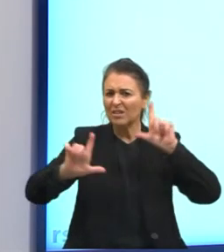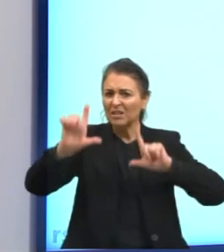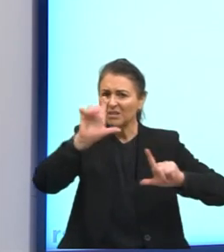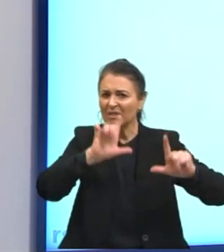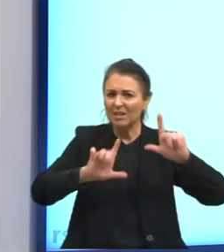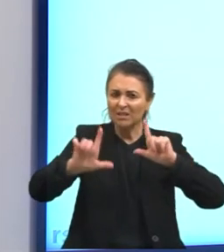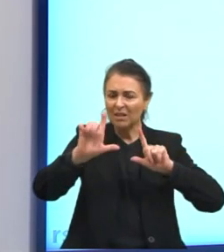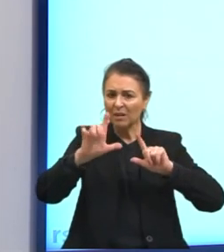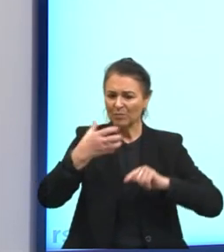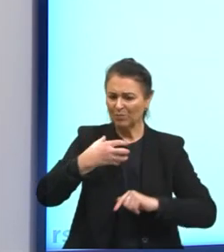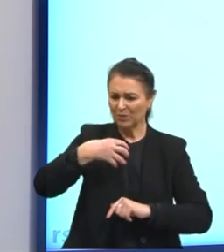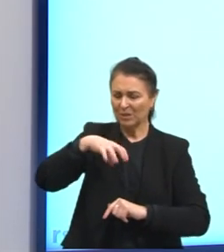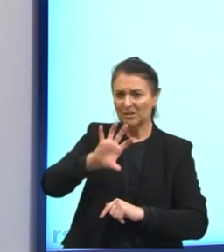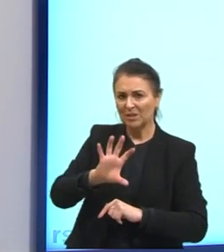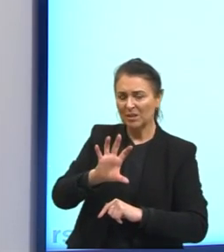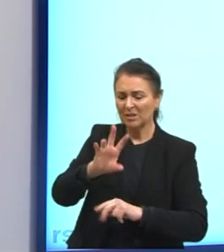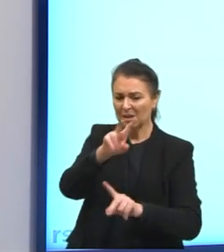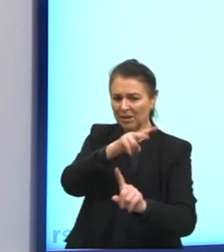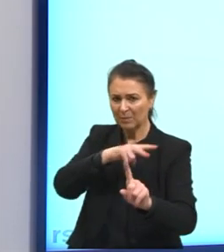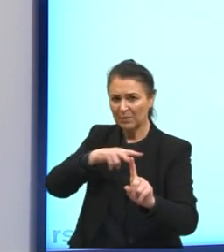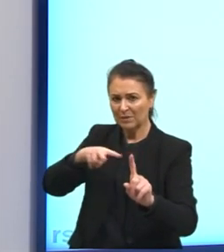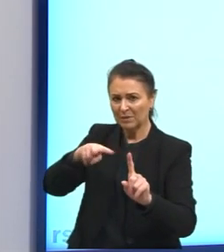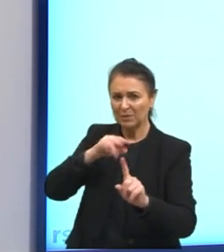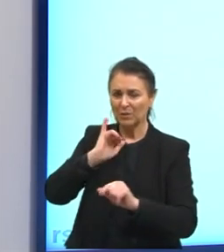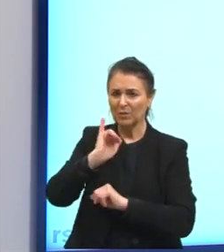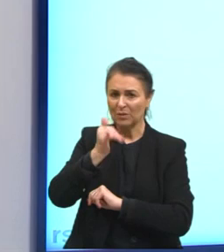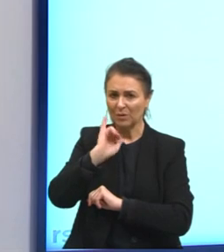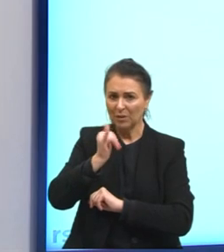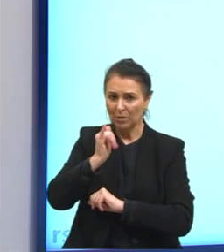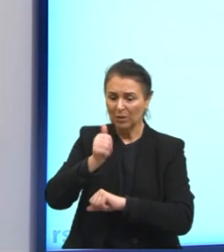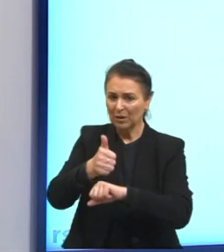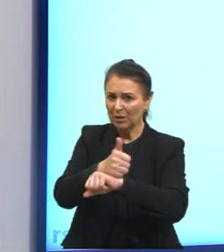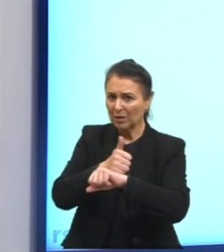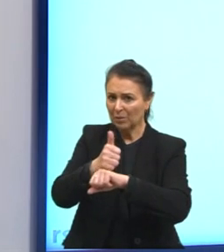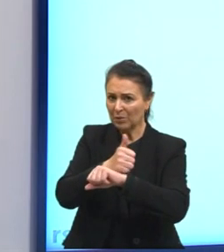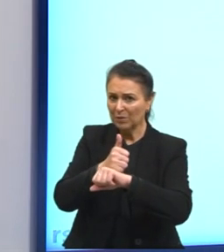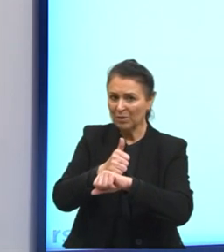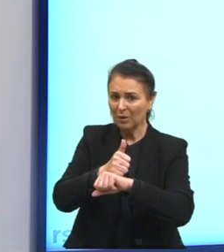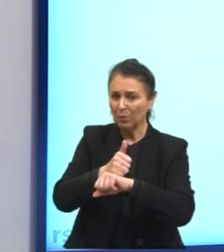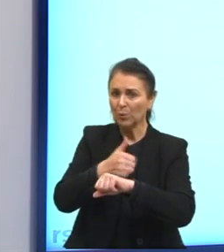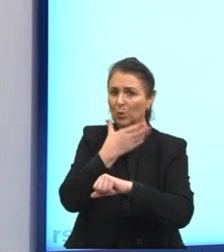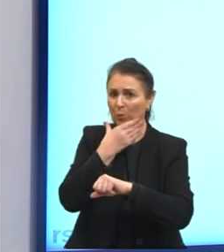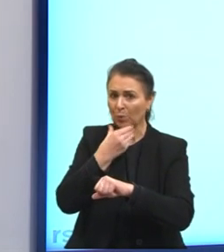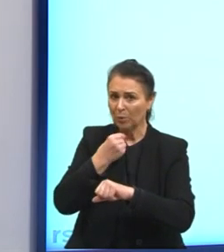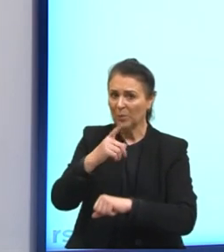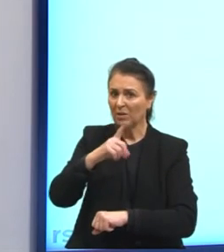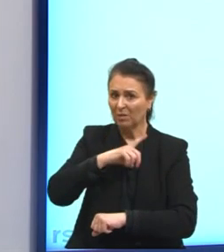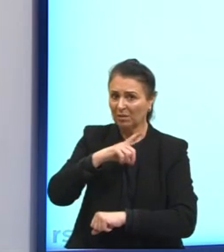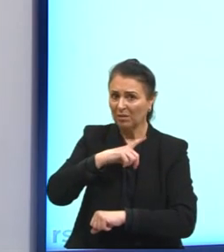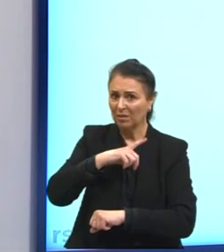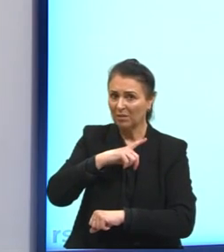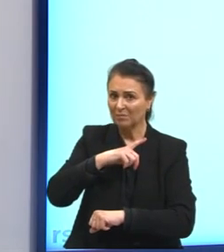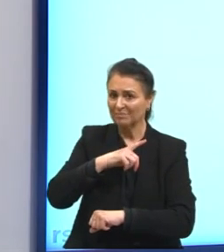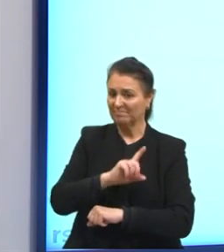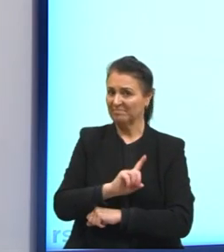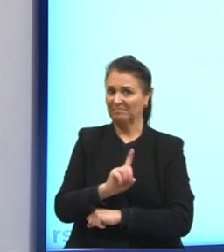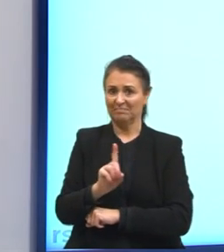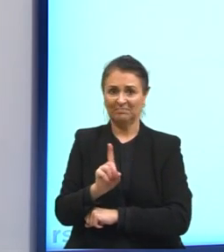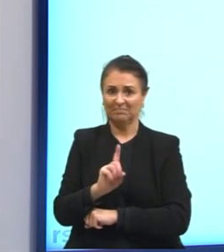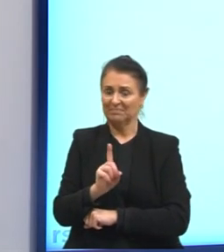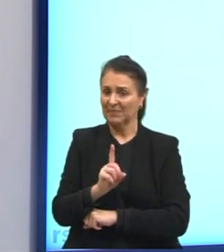Contradiz a percepção que o narrador tem em relação à profissão exercida por Orlando, não